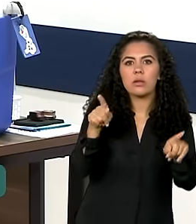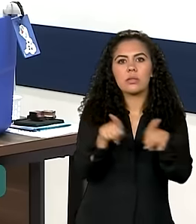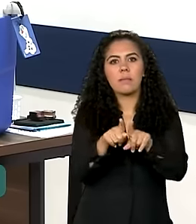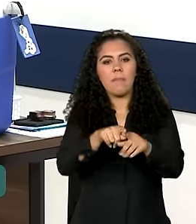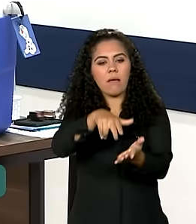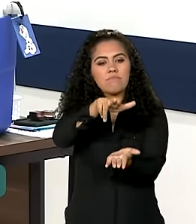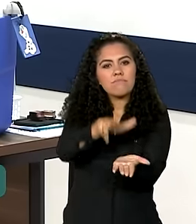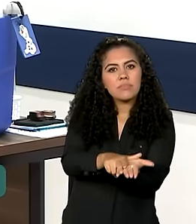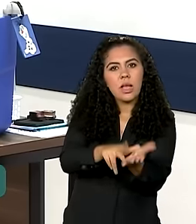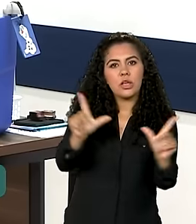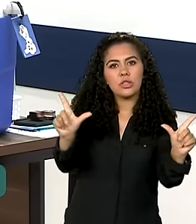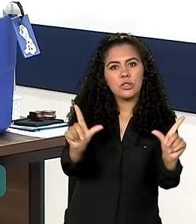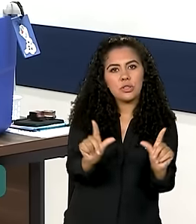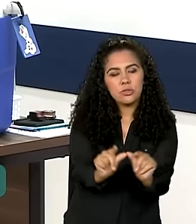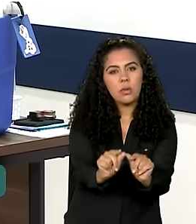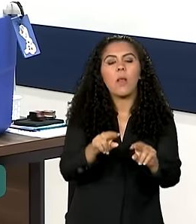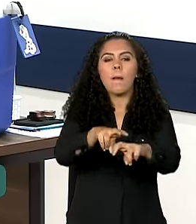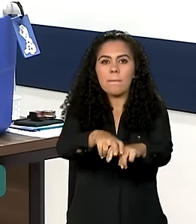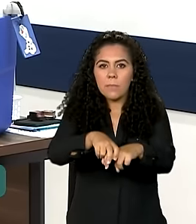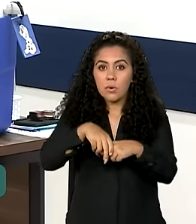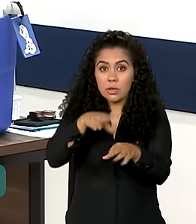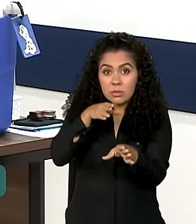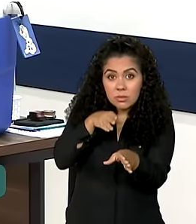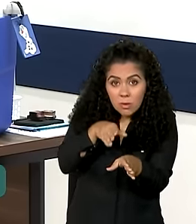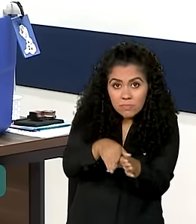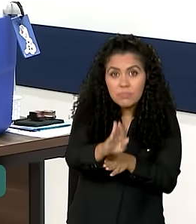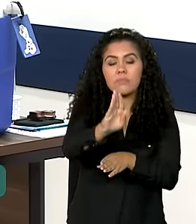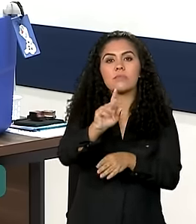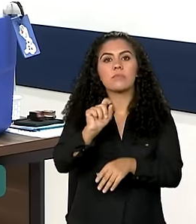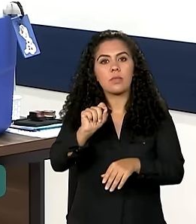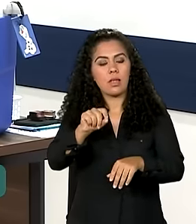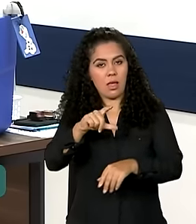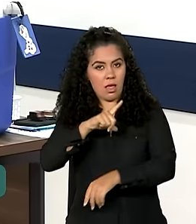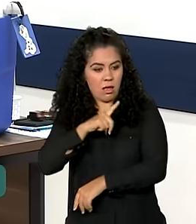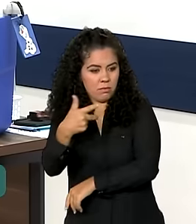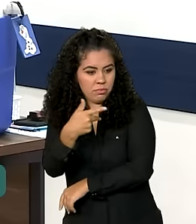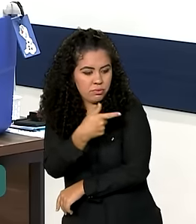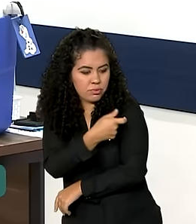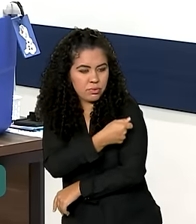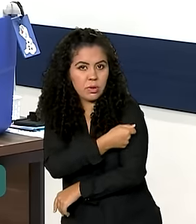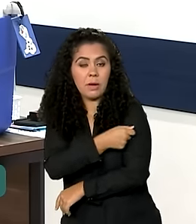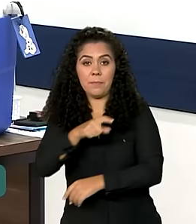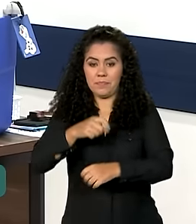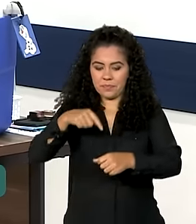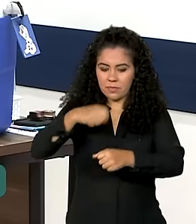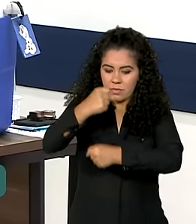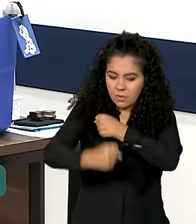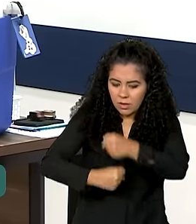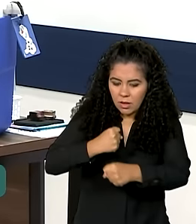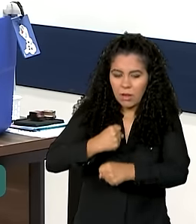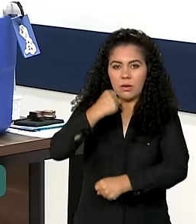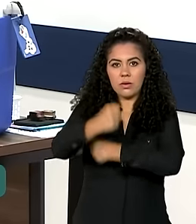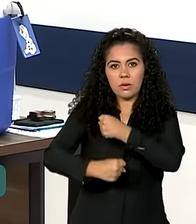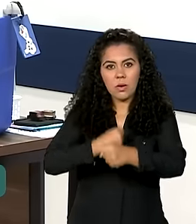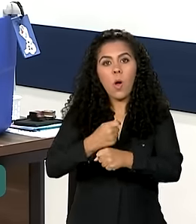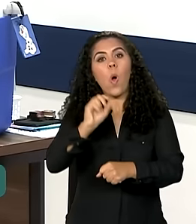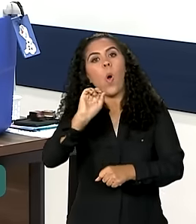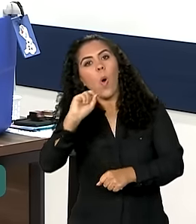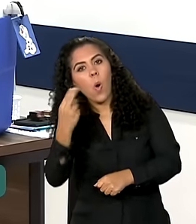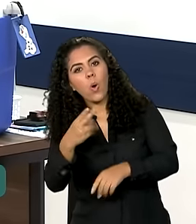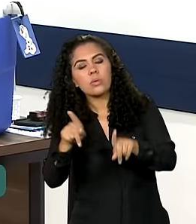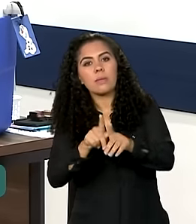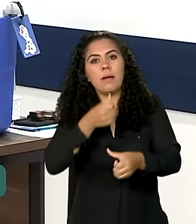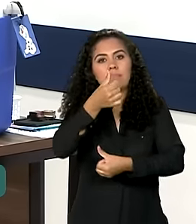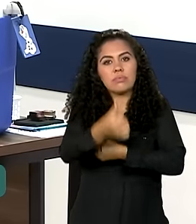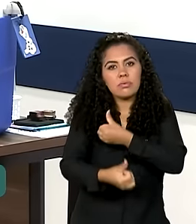contra a Covid-19 recomendado nesse momento pelo Ministério da Saúde é o seguinte, dose anual ou semestral para grupos prioritários